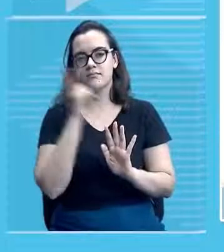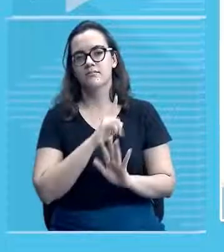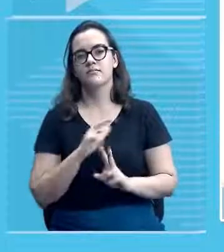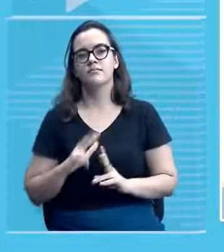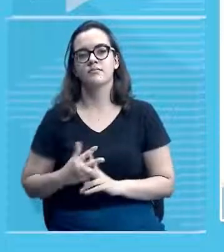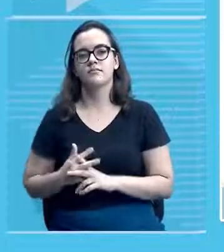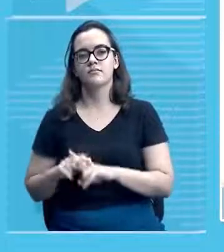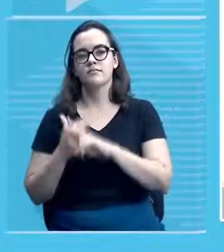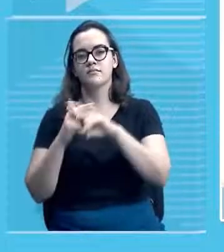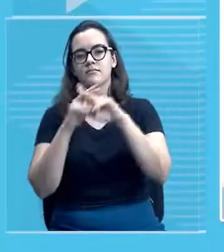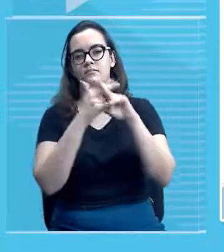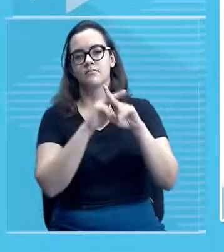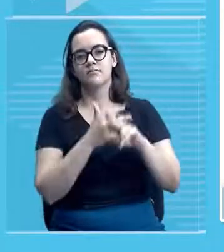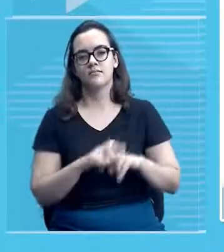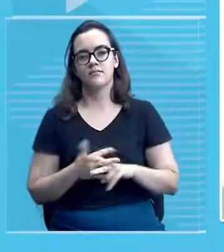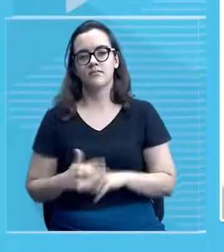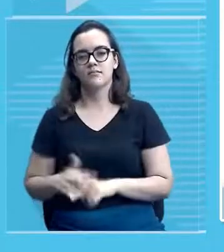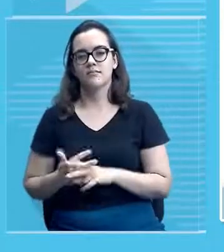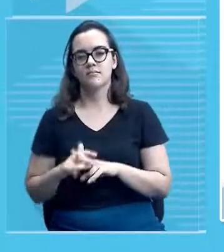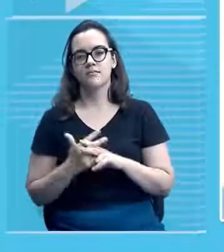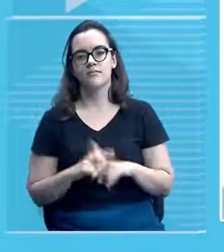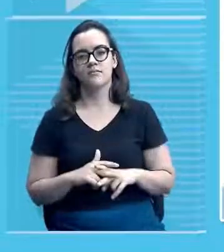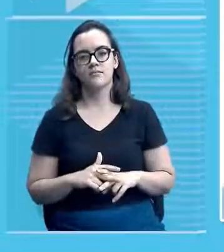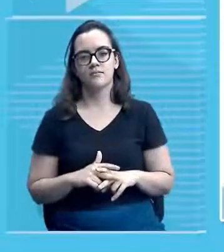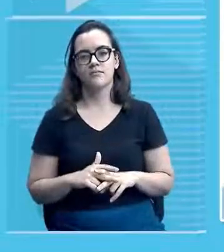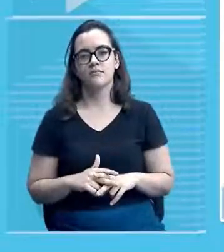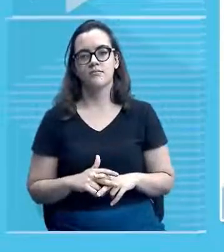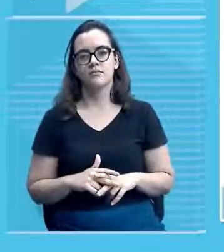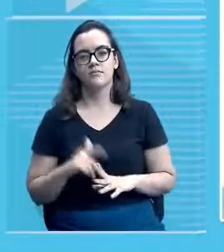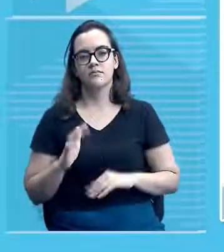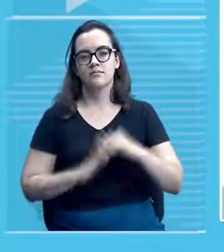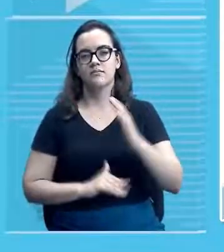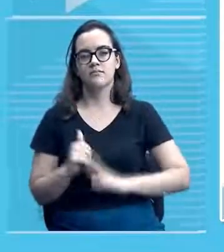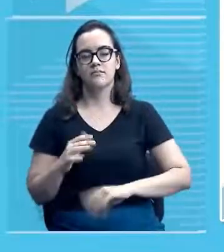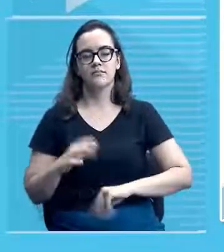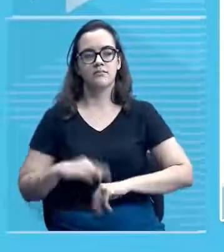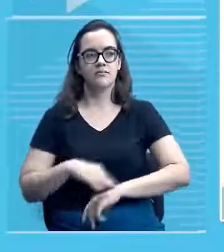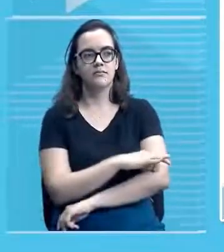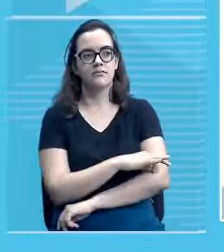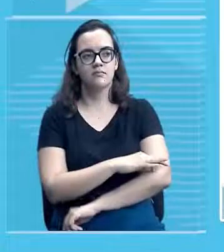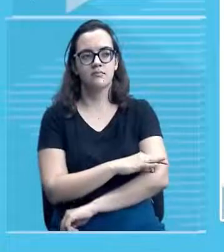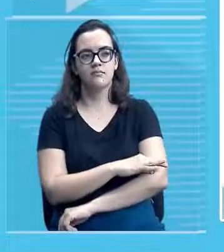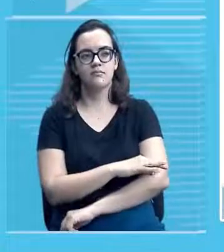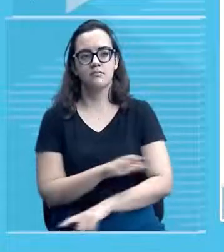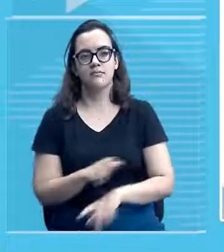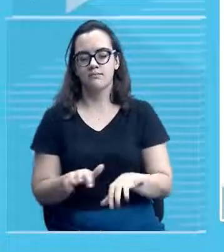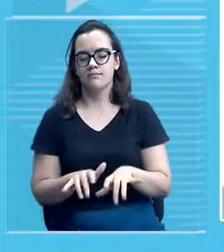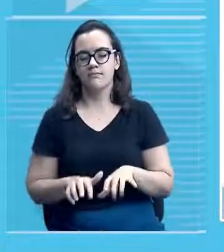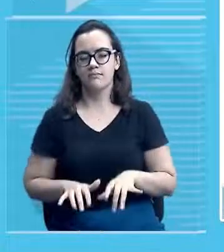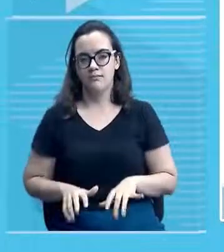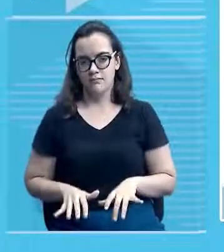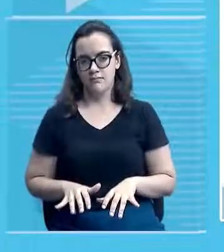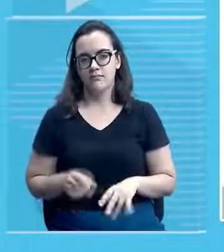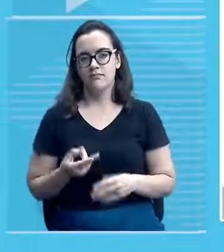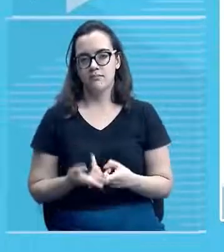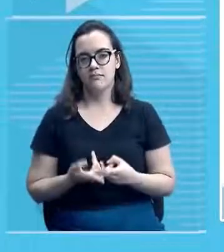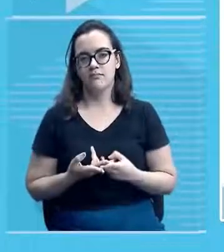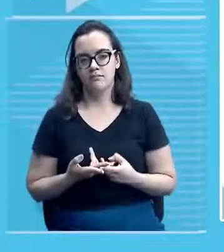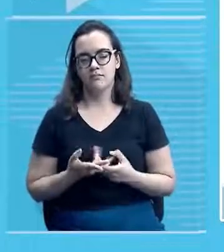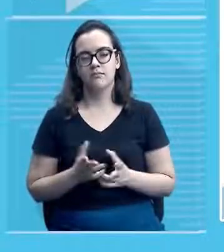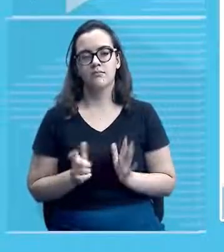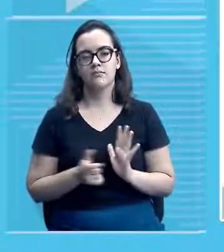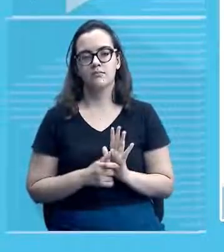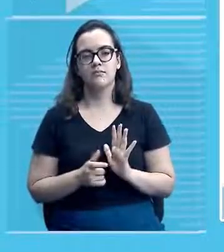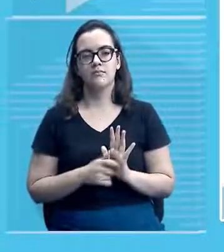esta área que vocês estão observando, né? Esta área que vocês estão vendo aqui em destaque como